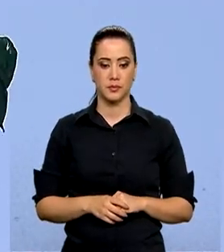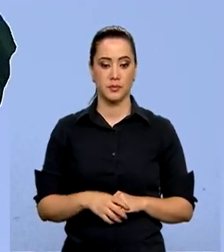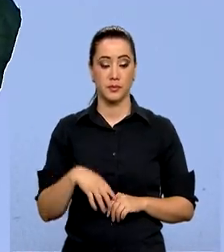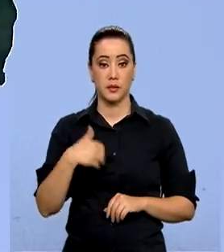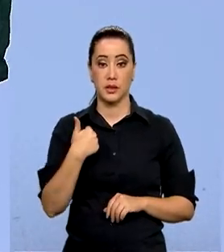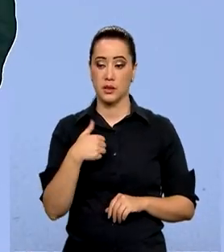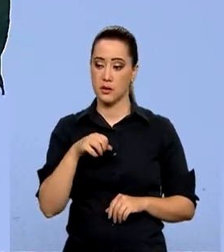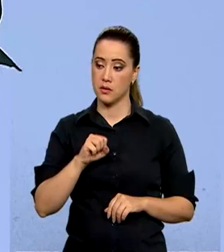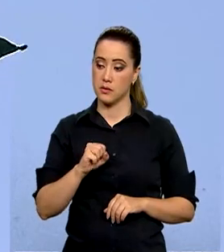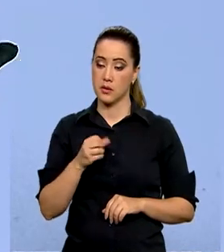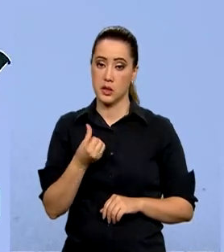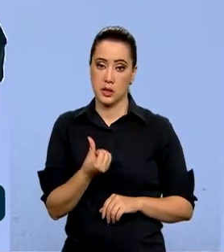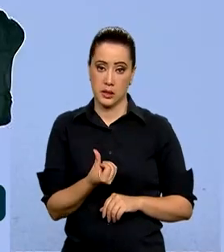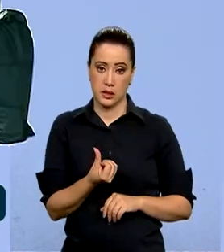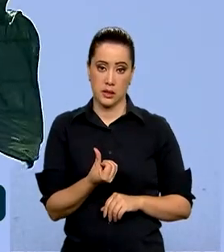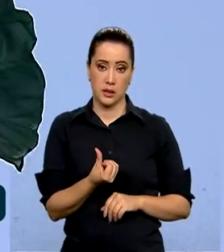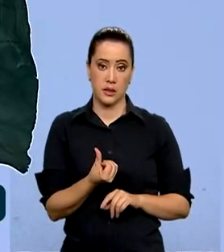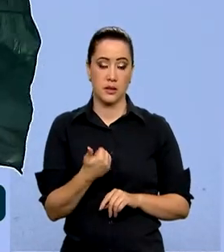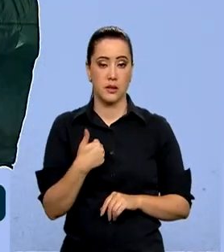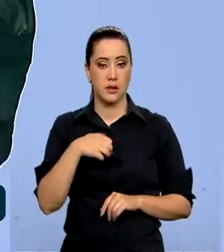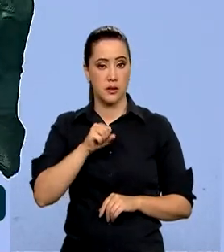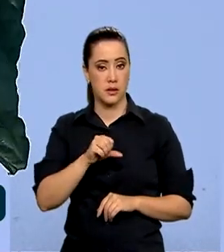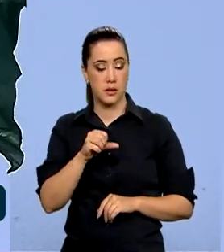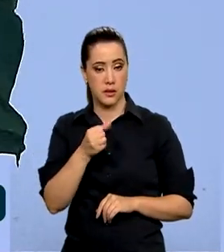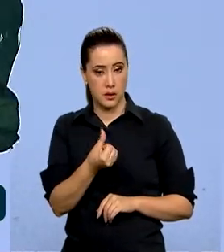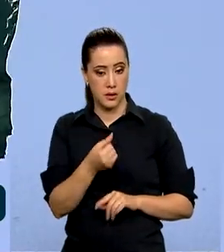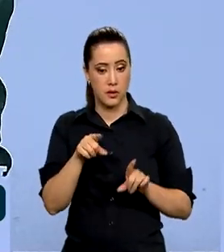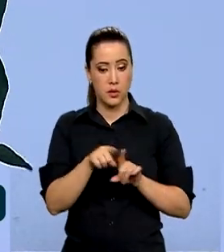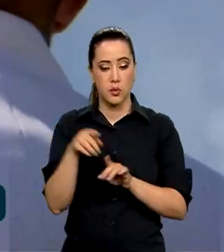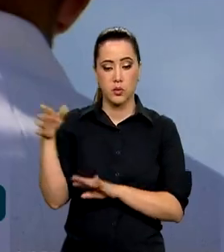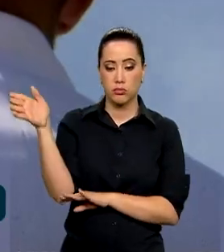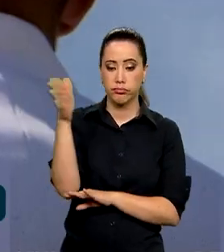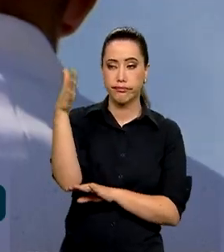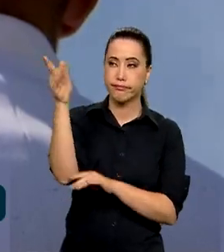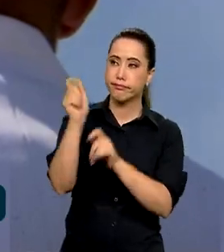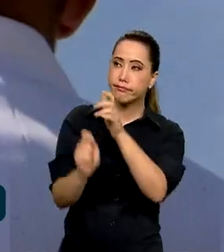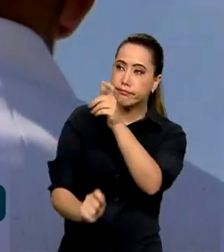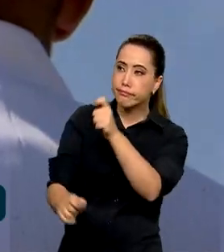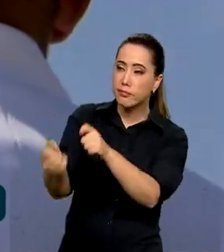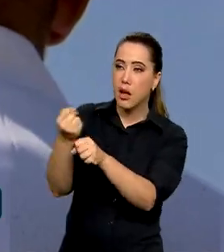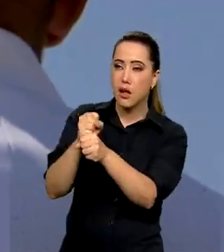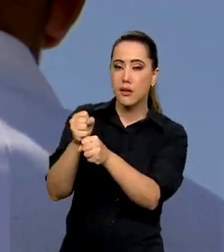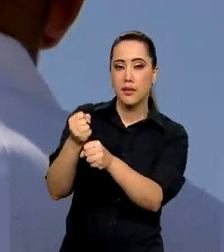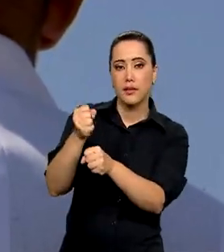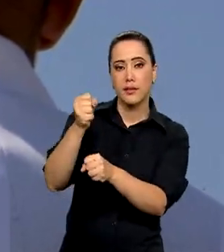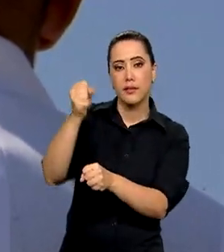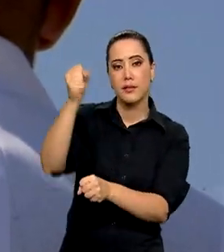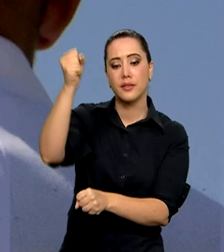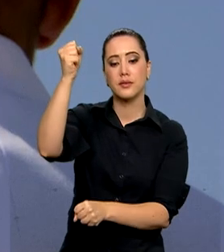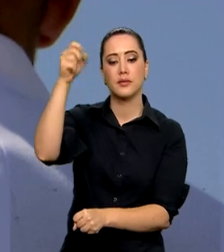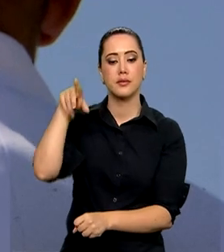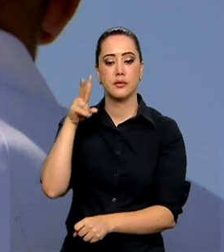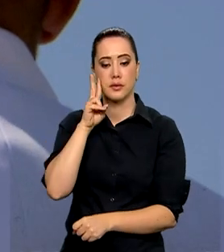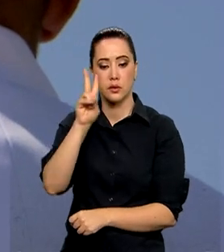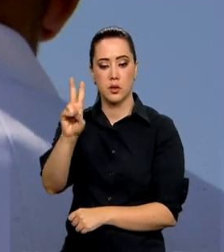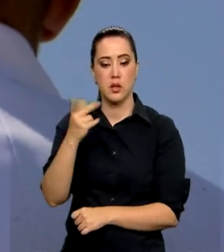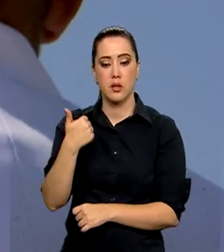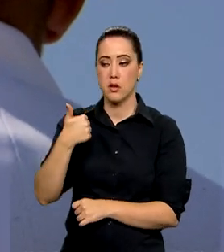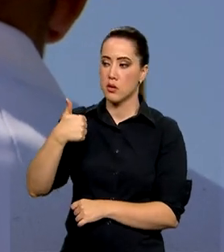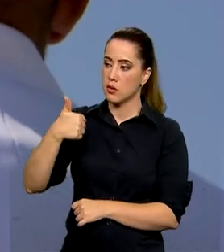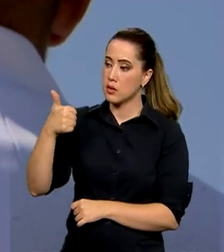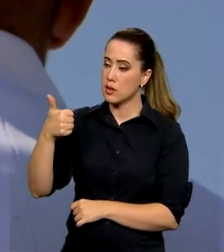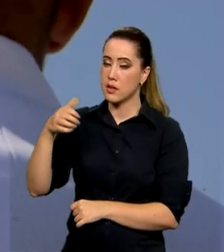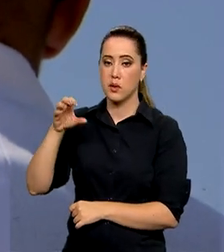São 186 metros quadrados e 90 quilos. Uma gigante mesmo, que fica a 110